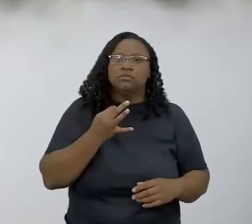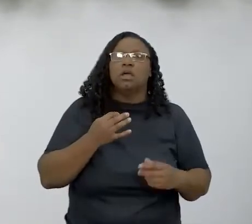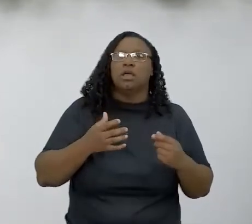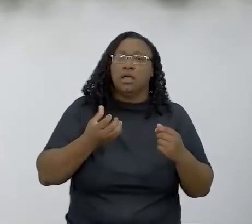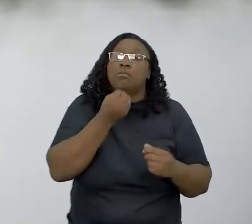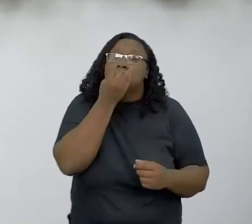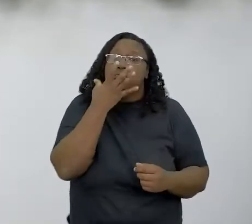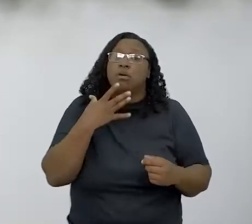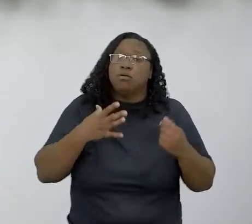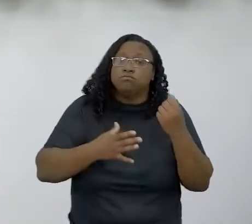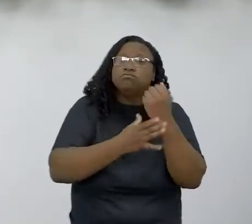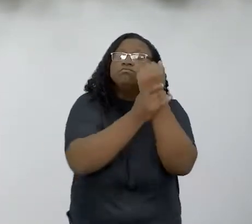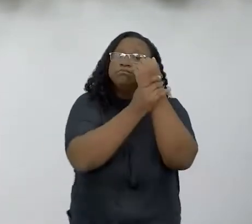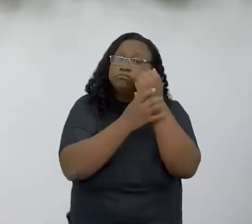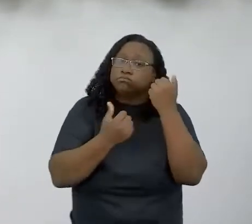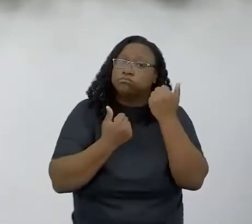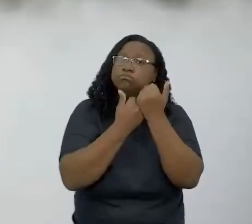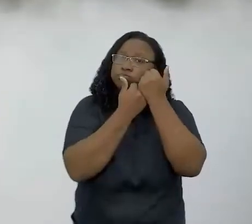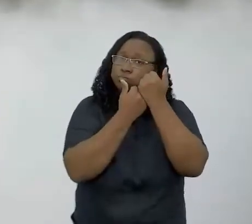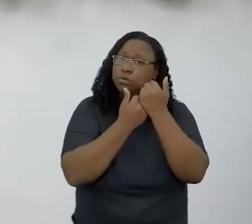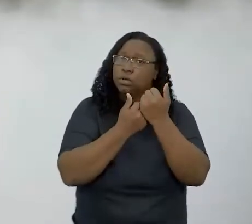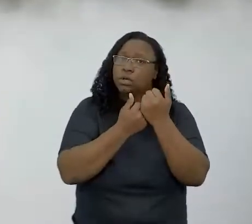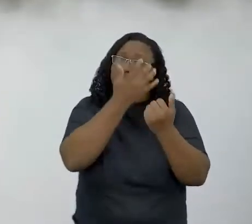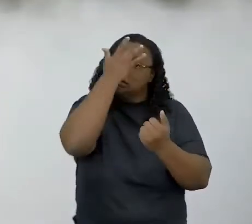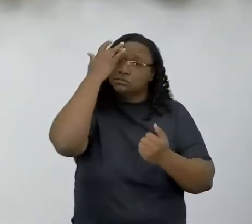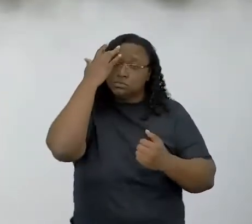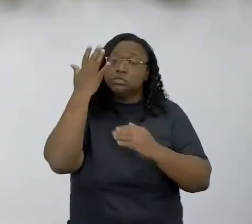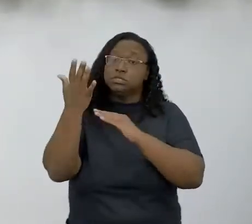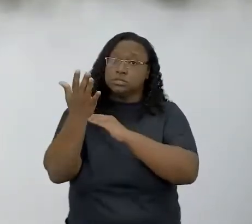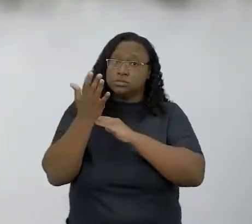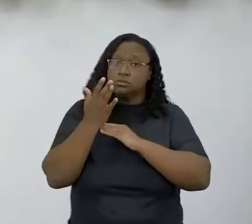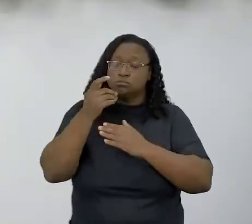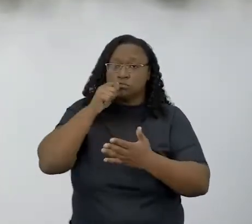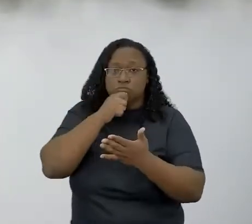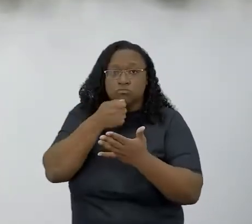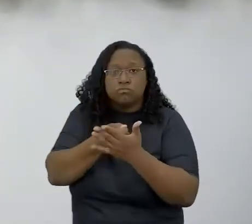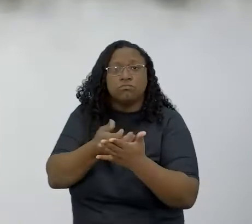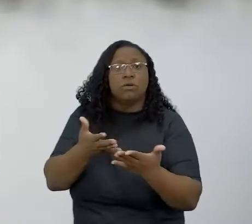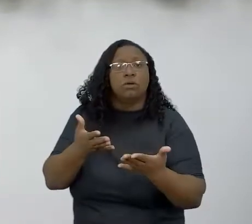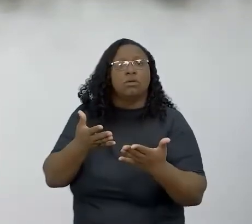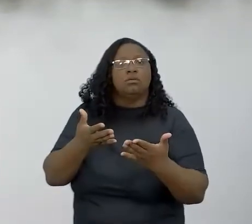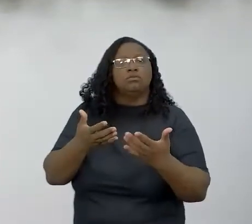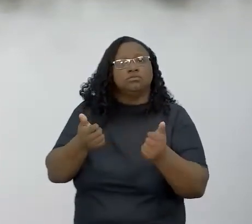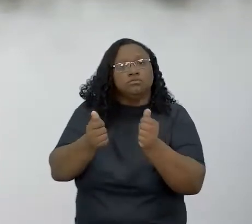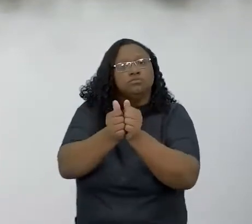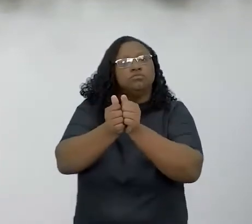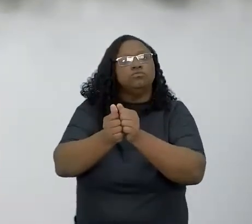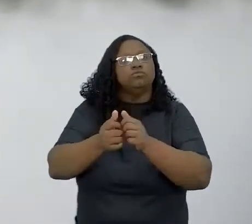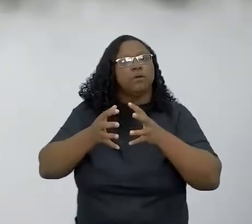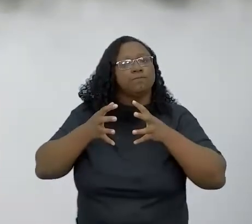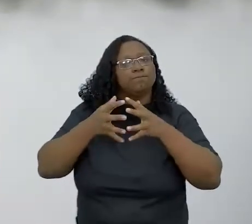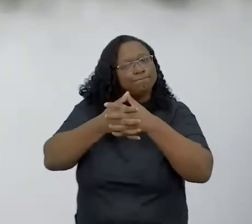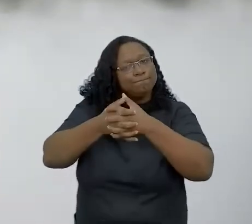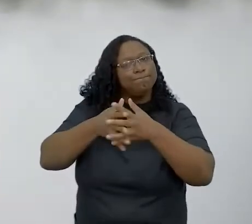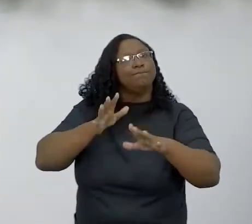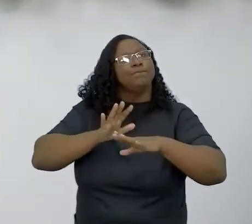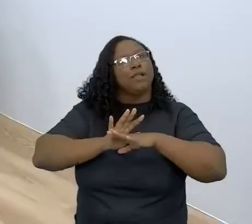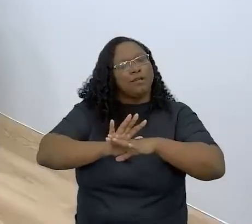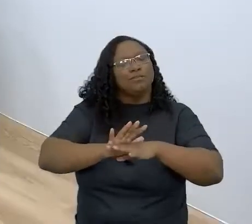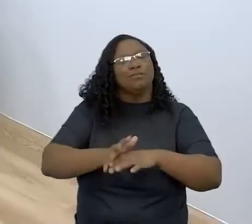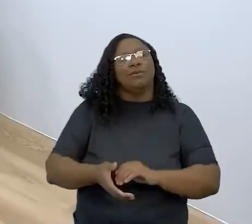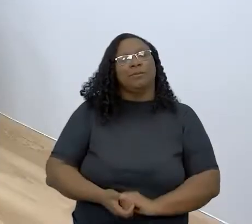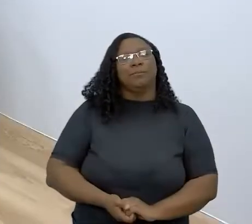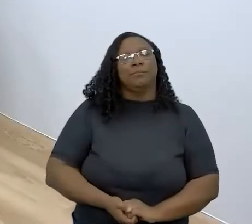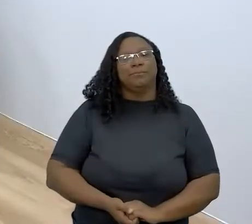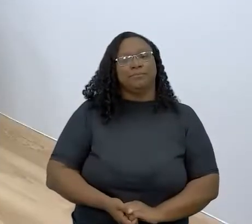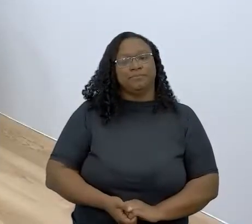sabe? Pessoas que compram a sua ideia, assim, né, que concordam com o seu projeto e possam te ajudar de alguma maneira. Muito legal.